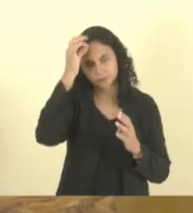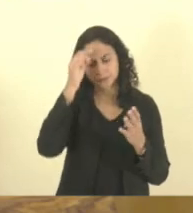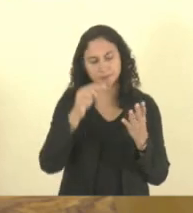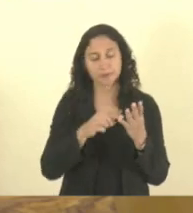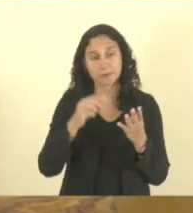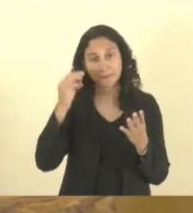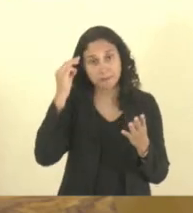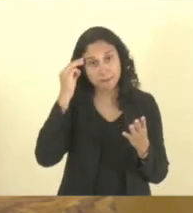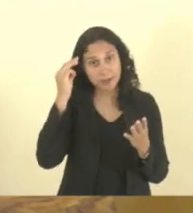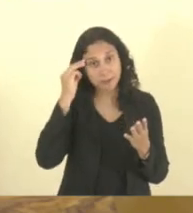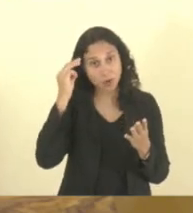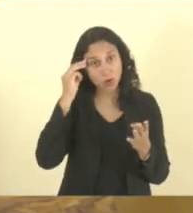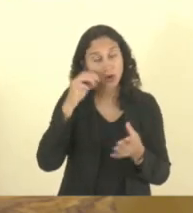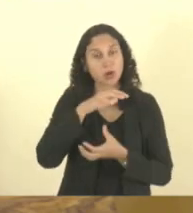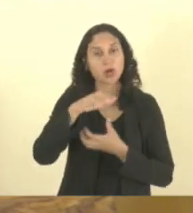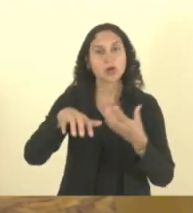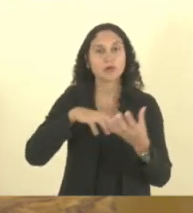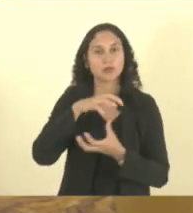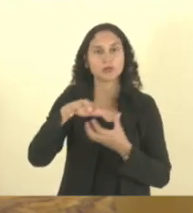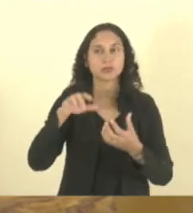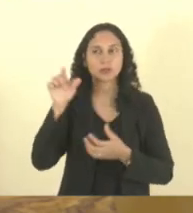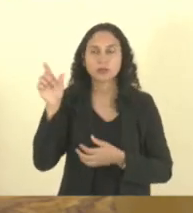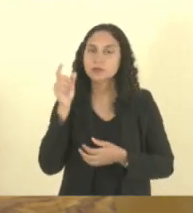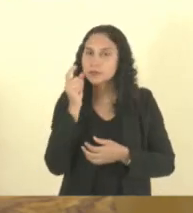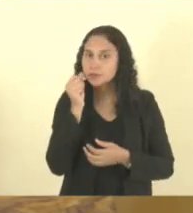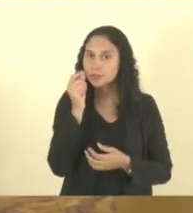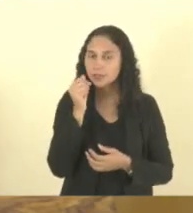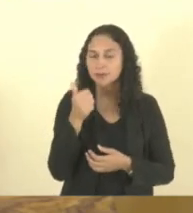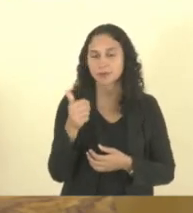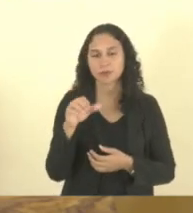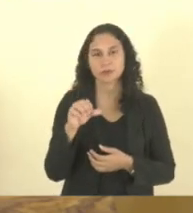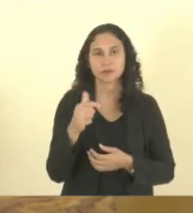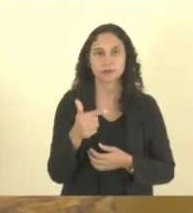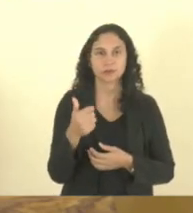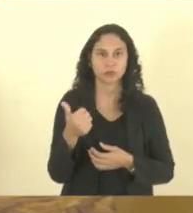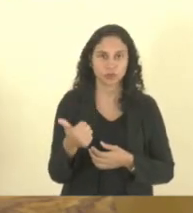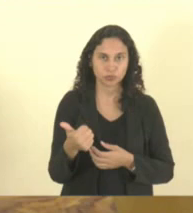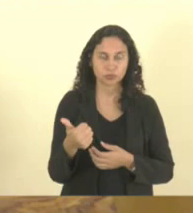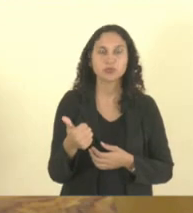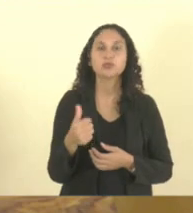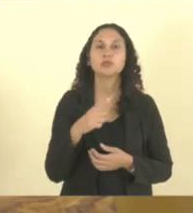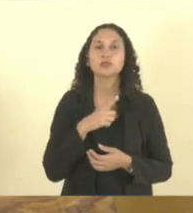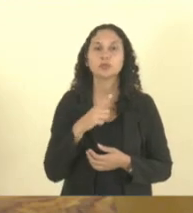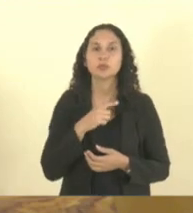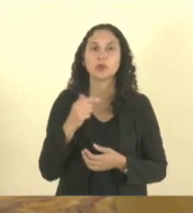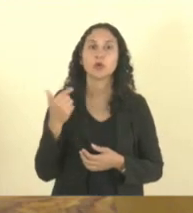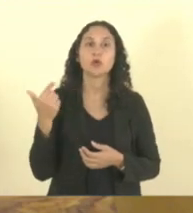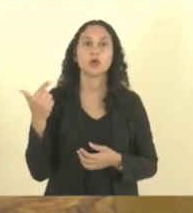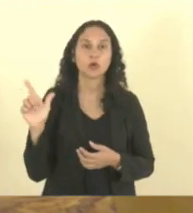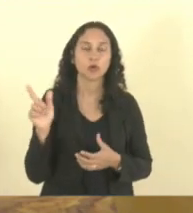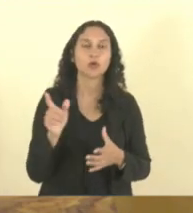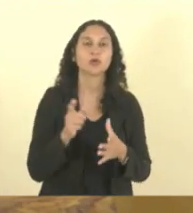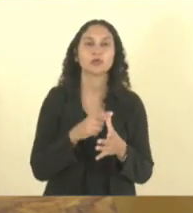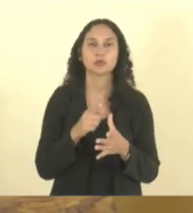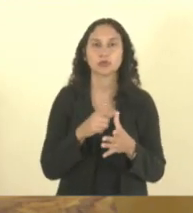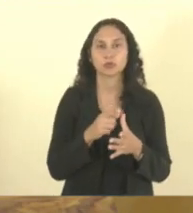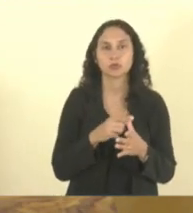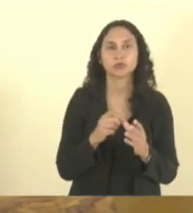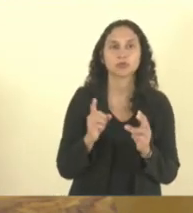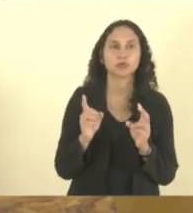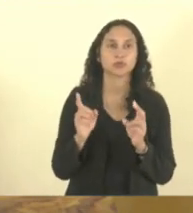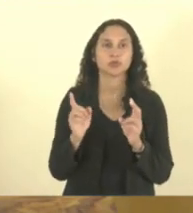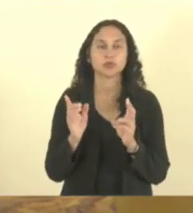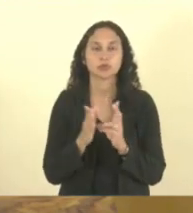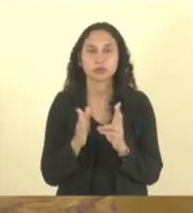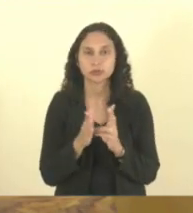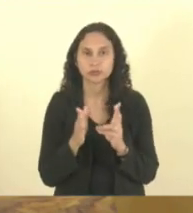Revolução do Ceará em 1821 e Vocábulos Indígenas e Outros Introduzidos no Uso